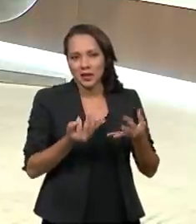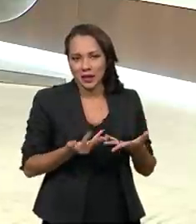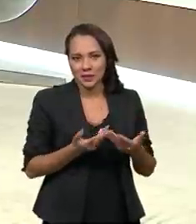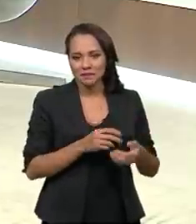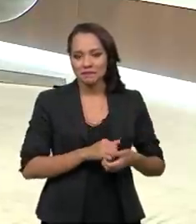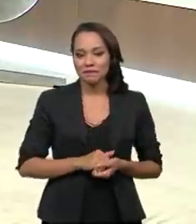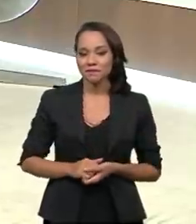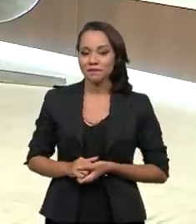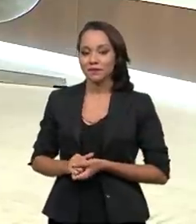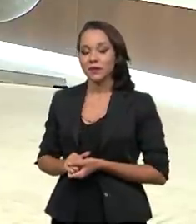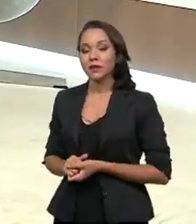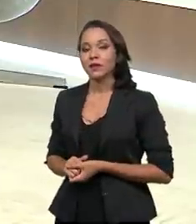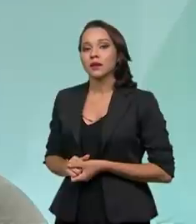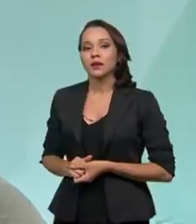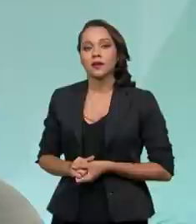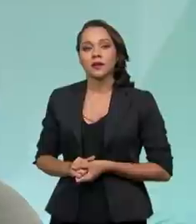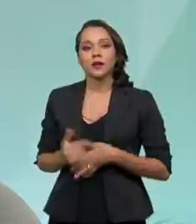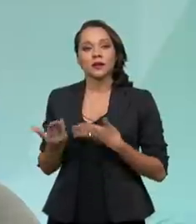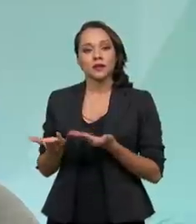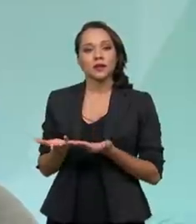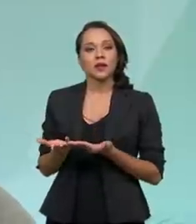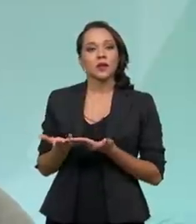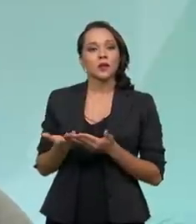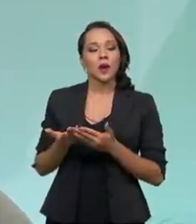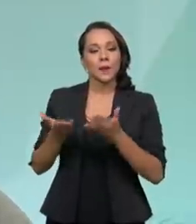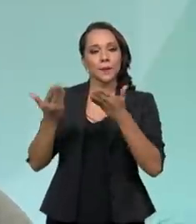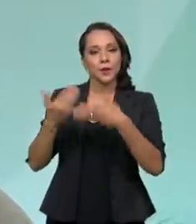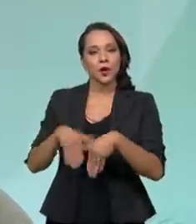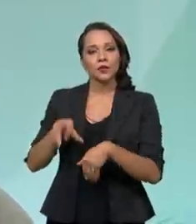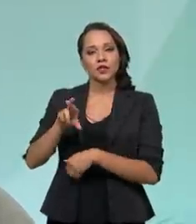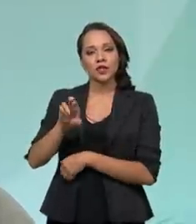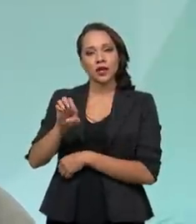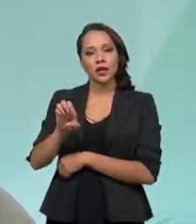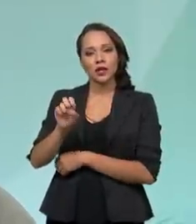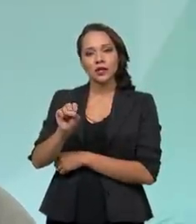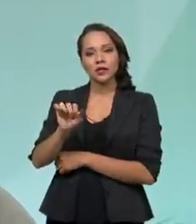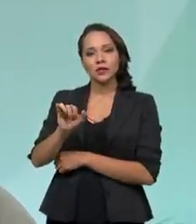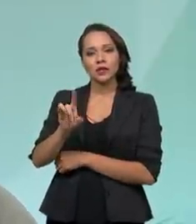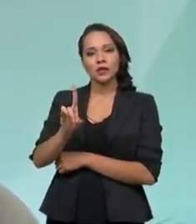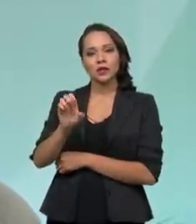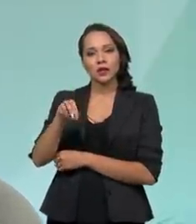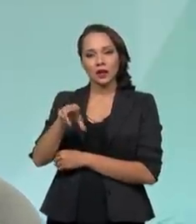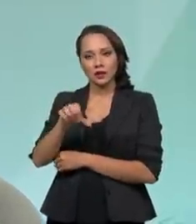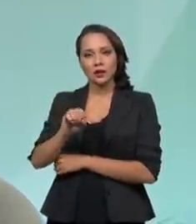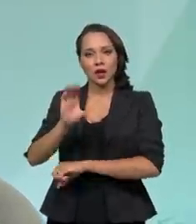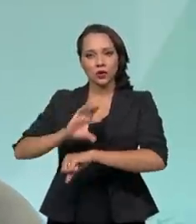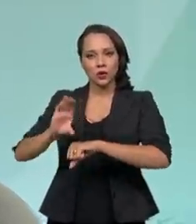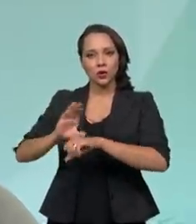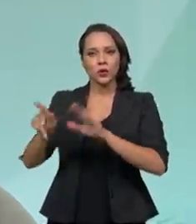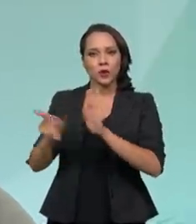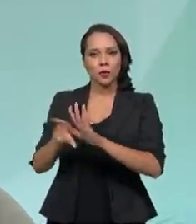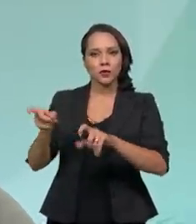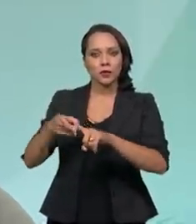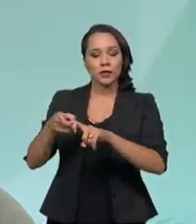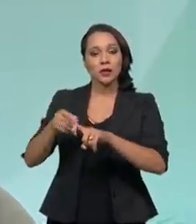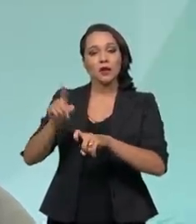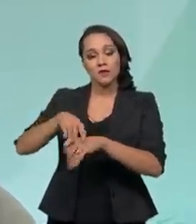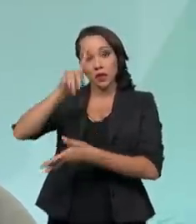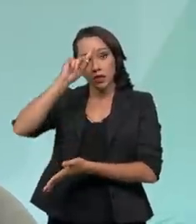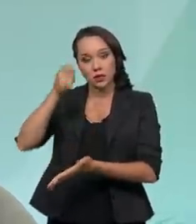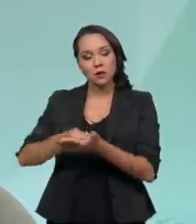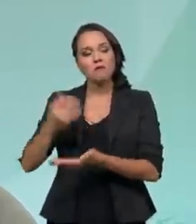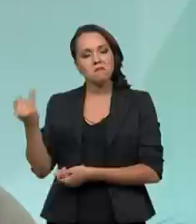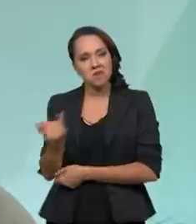sobre isso? Bem, o Exame Nacional de Residência foi uma excelente decisão que foi